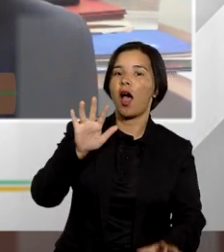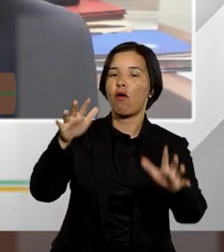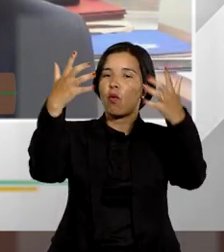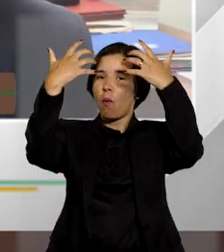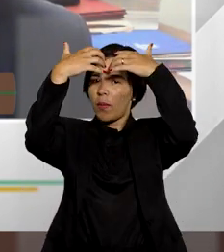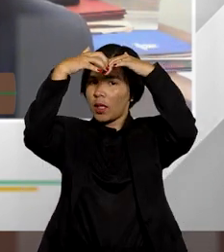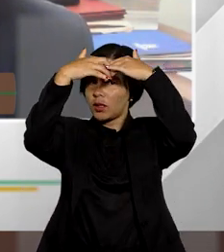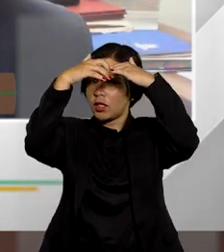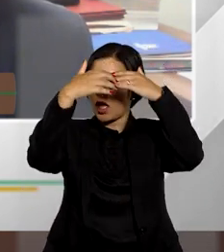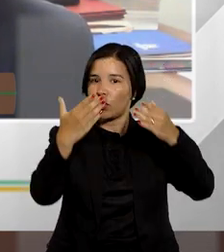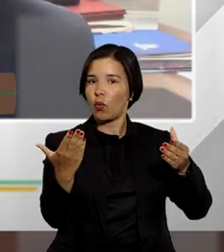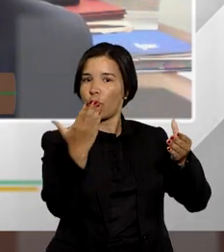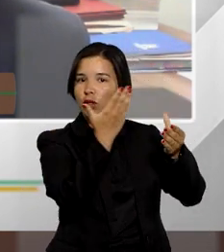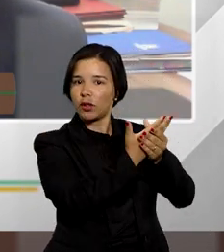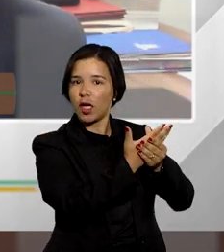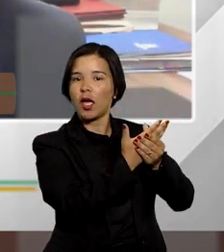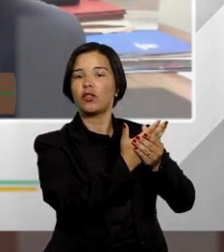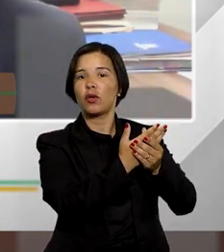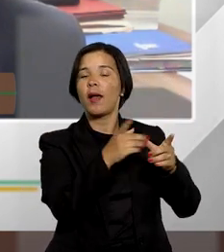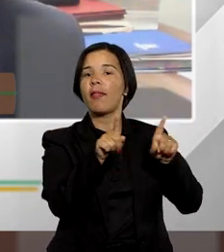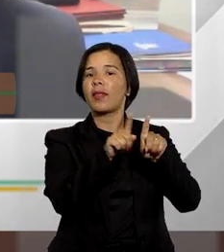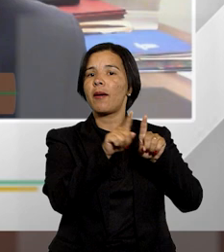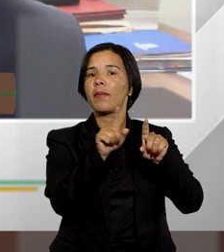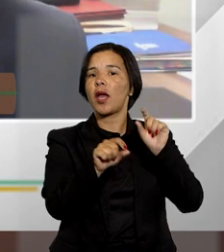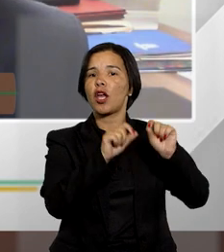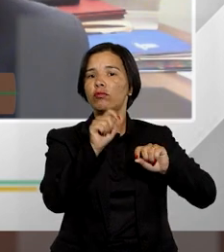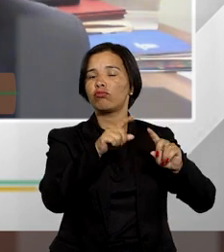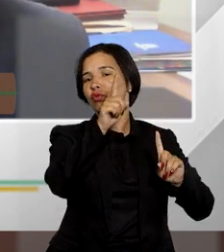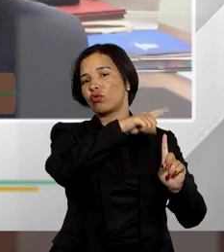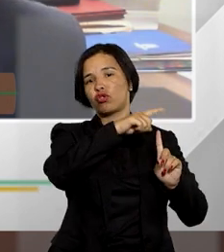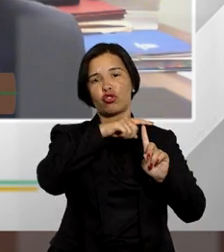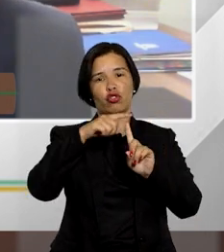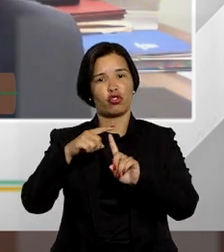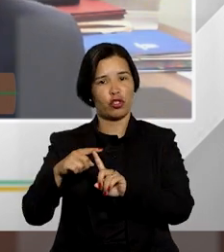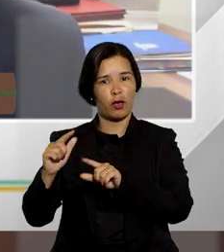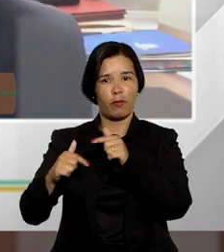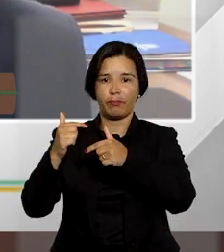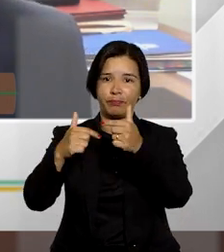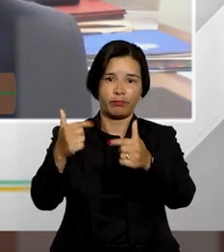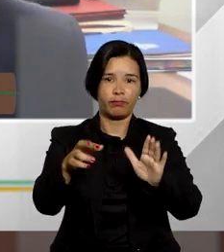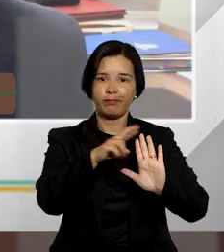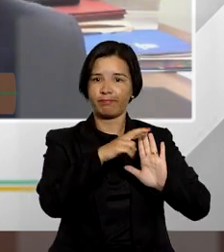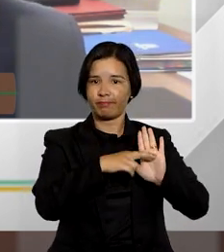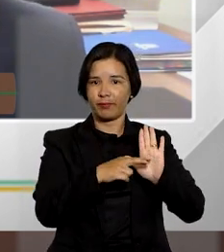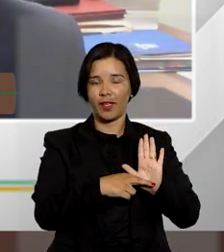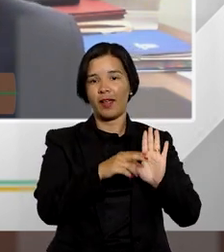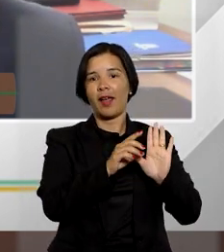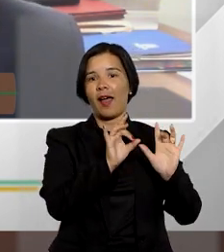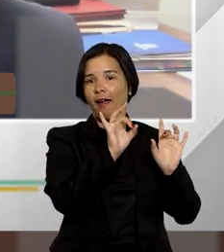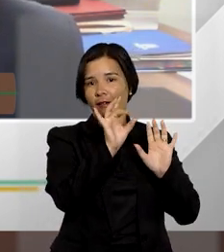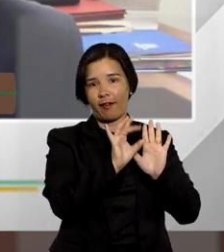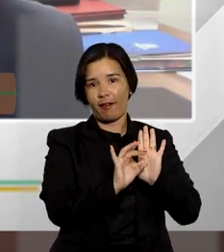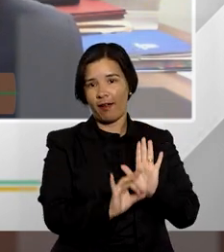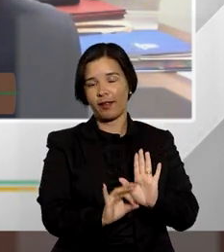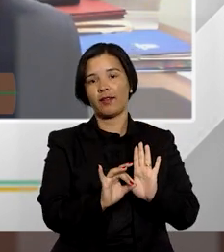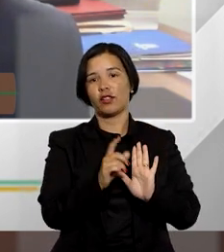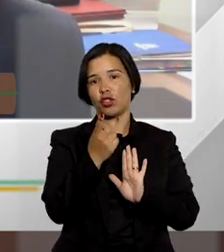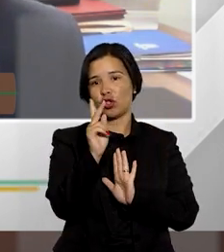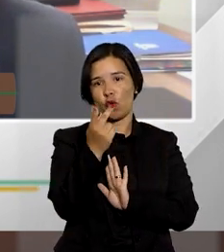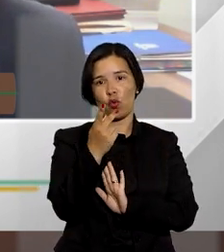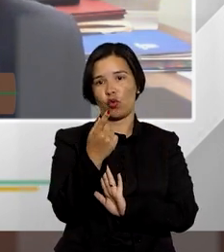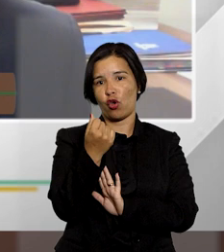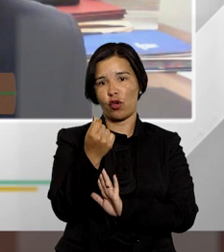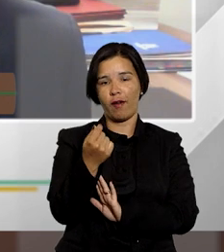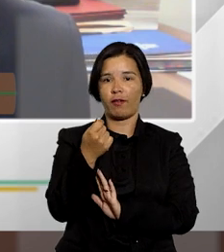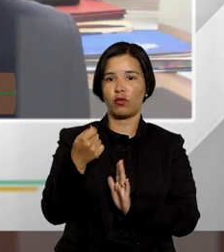a complexidade do caso, a natureza da ação, o serviço desenvolvido, essas regras são aplicadas também aos